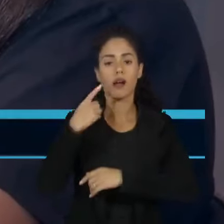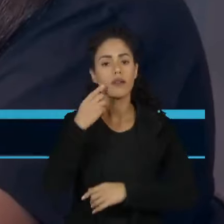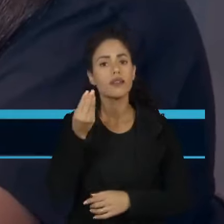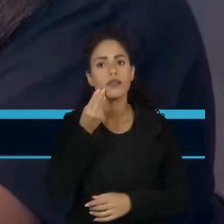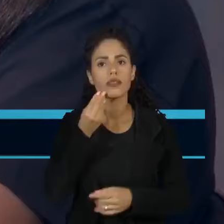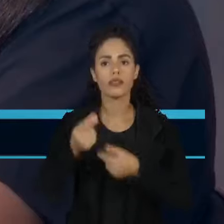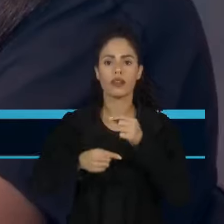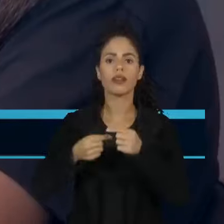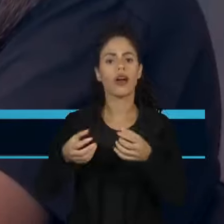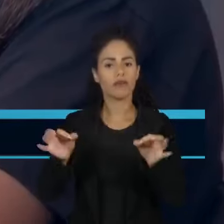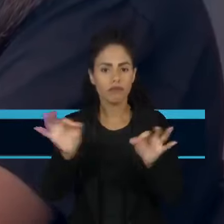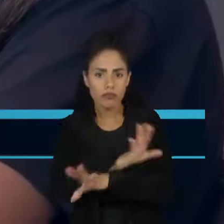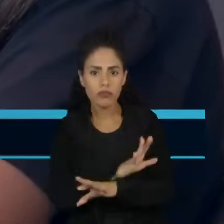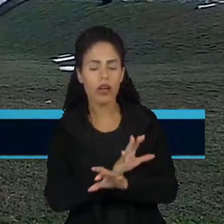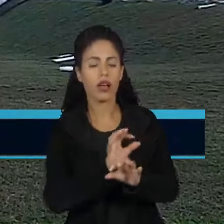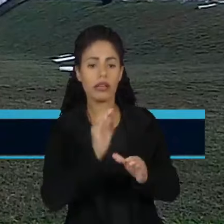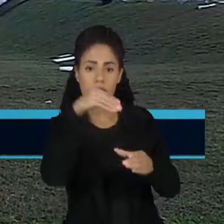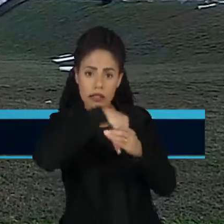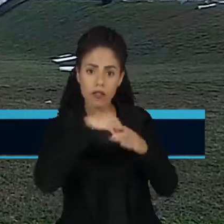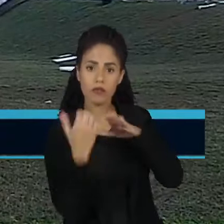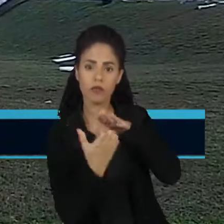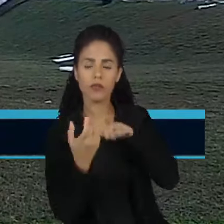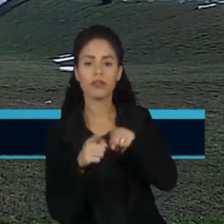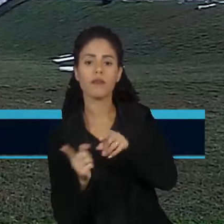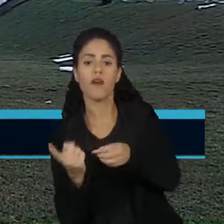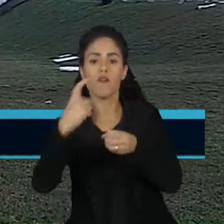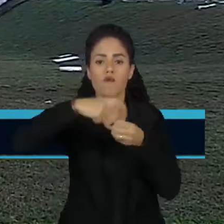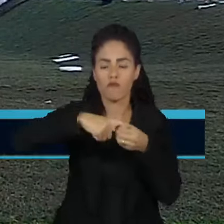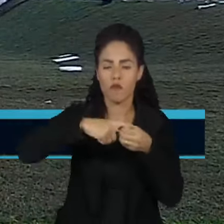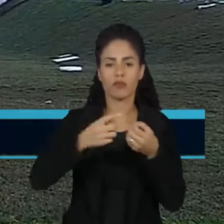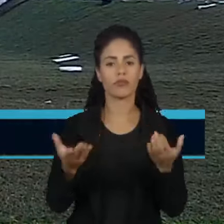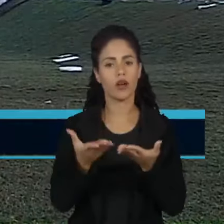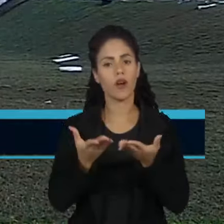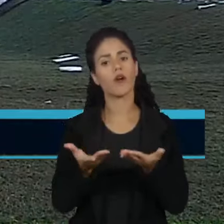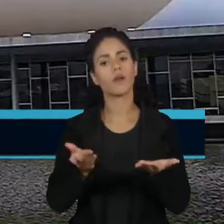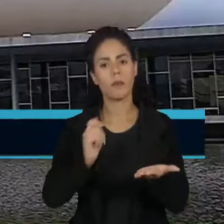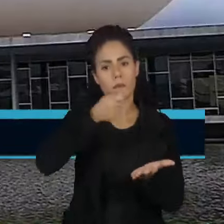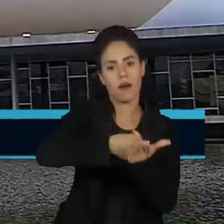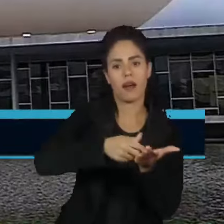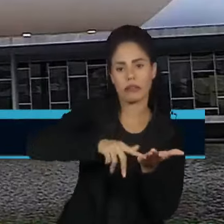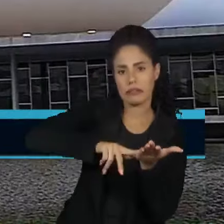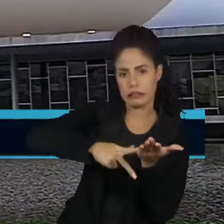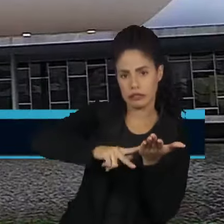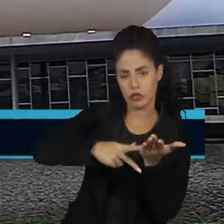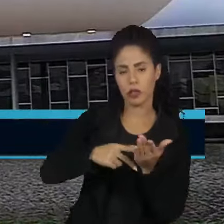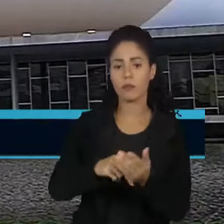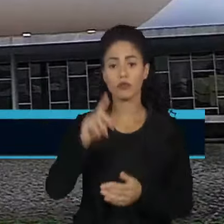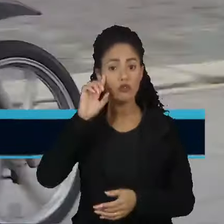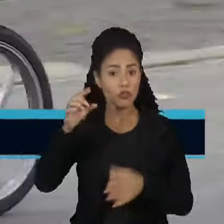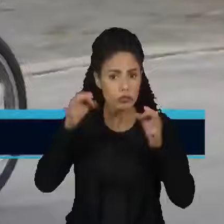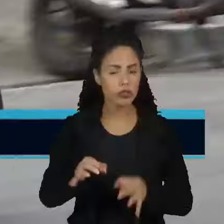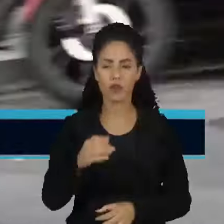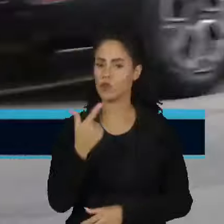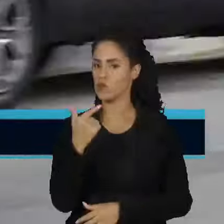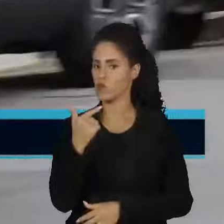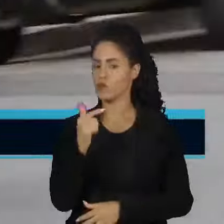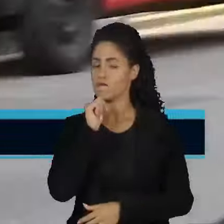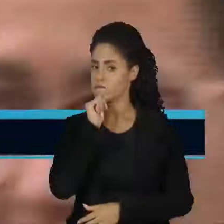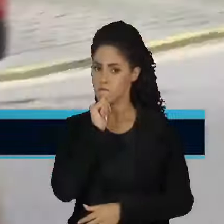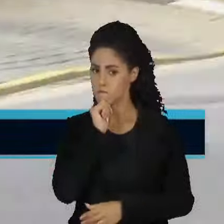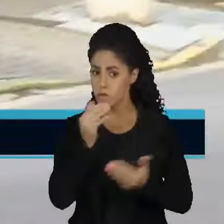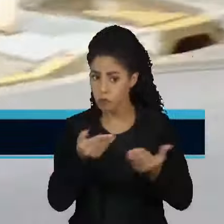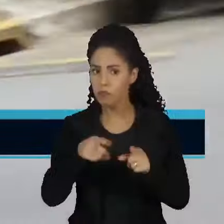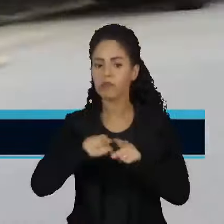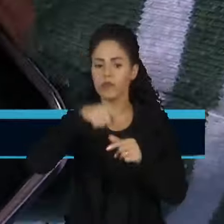atividades fim de uma empresa, e o retorno da contribuição sindical. Mas não há data para isso. E tem mais